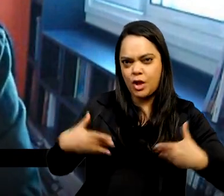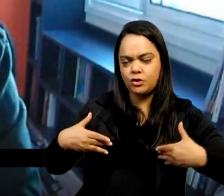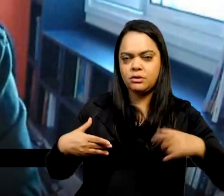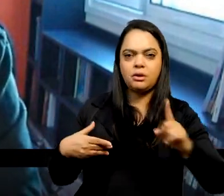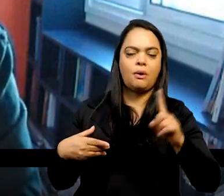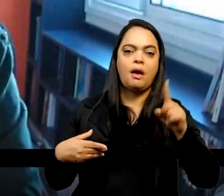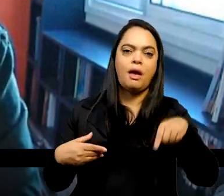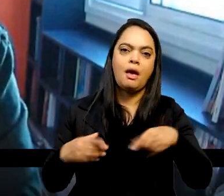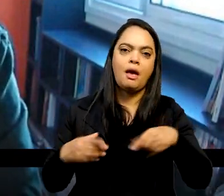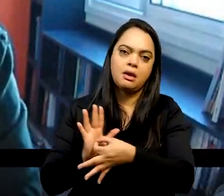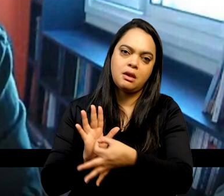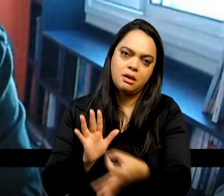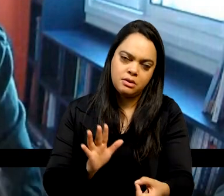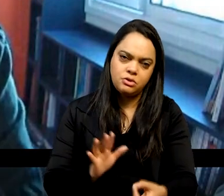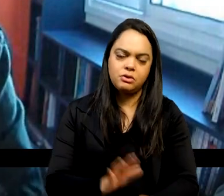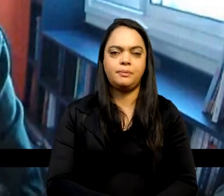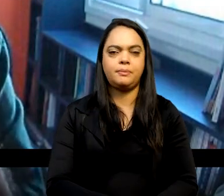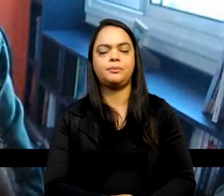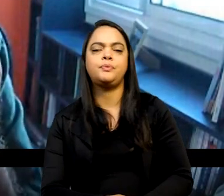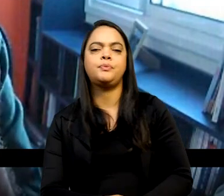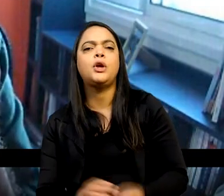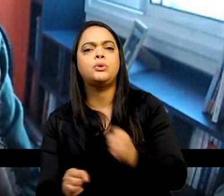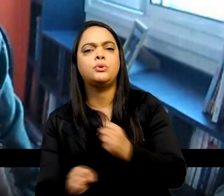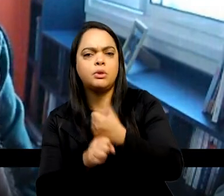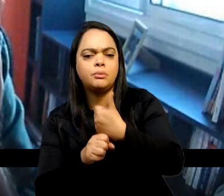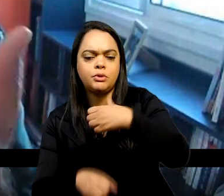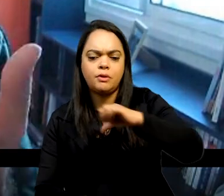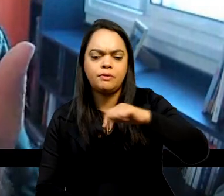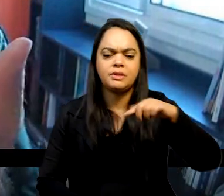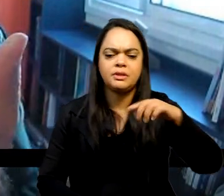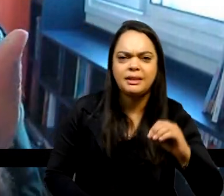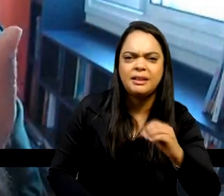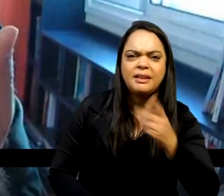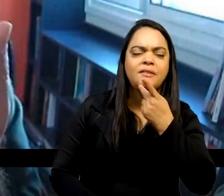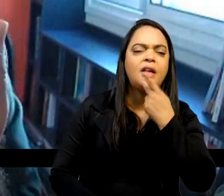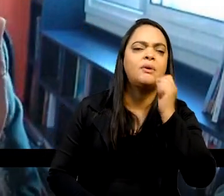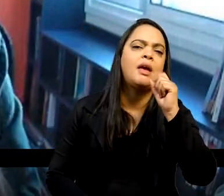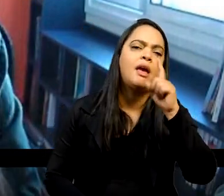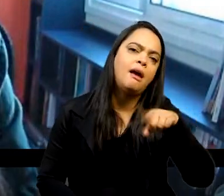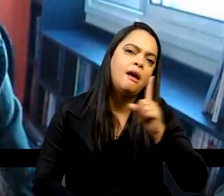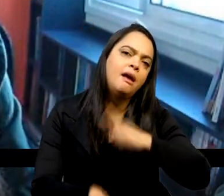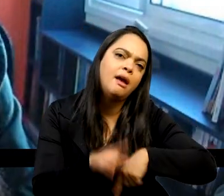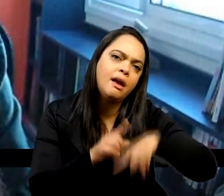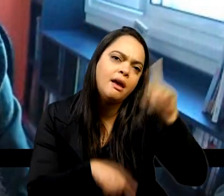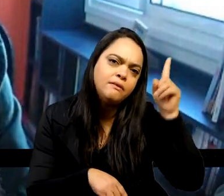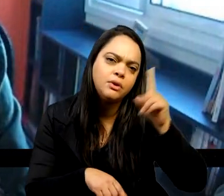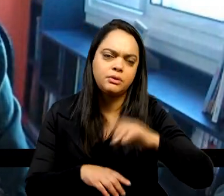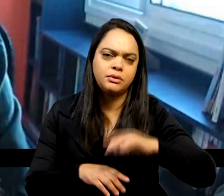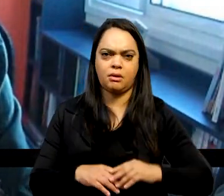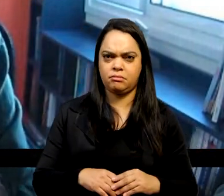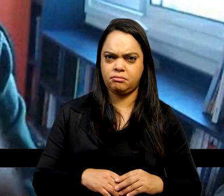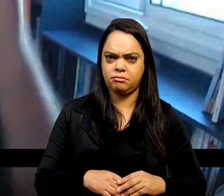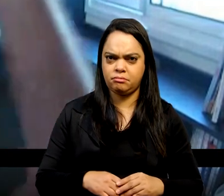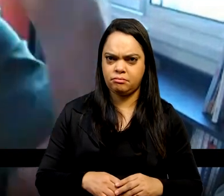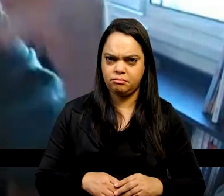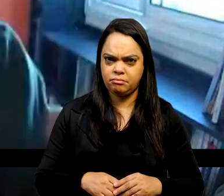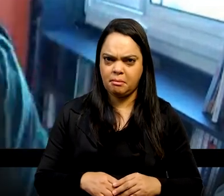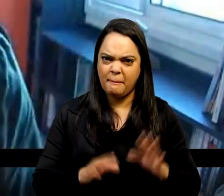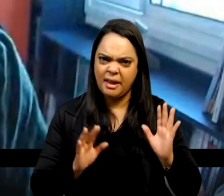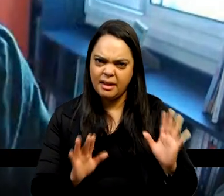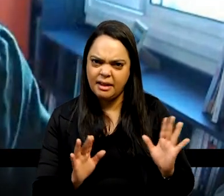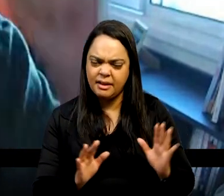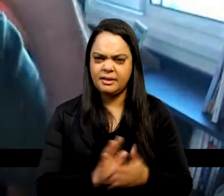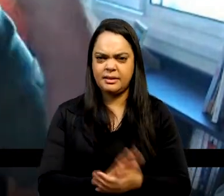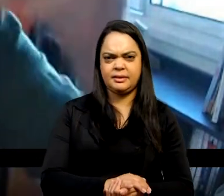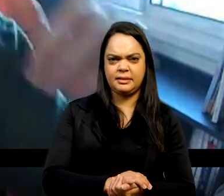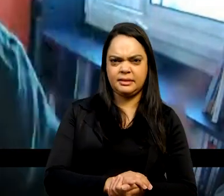O José Honório Rodrigues, nos anos 70, diz que é uma revolução, e diz que não é conservadora, não, que teve participação